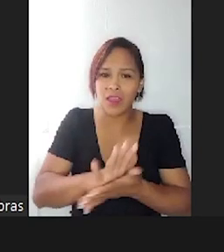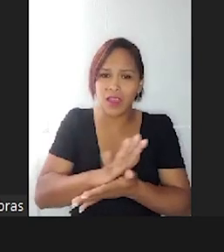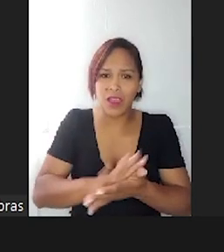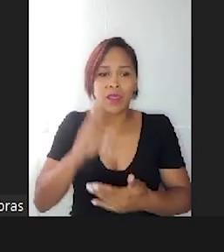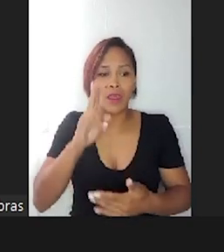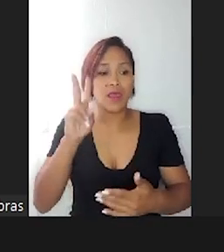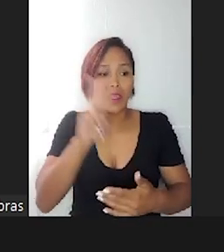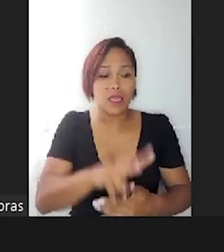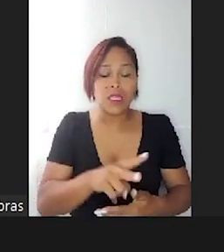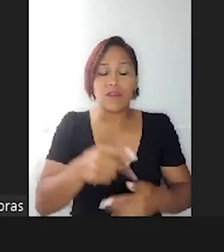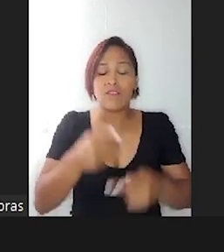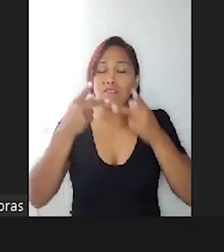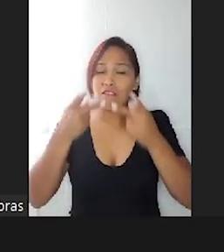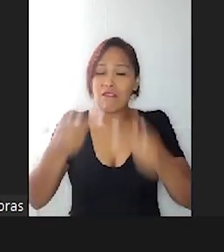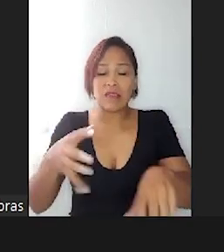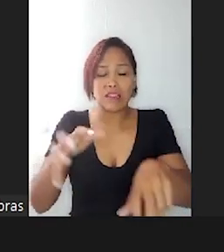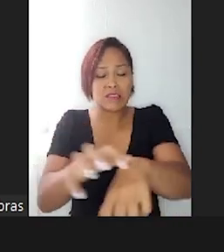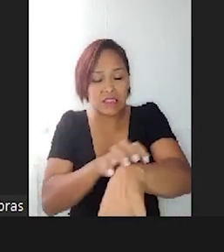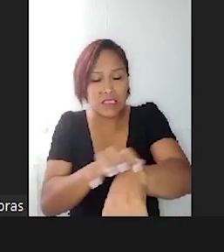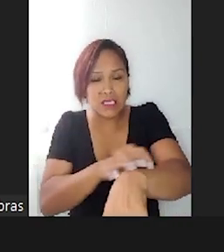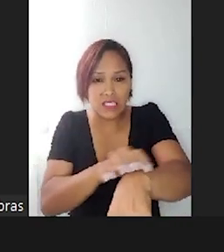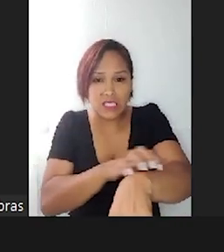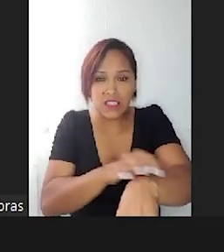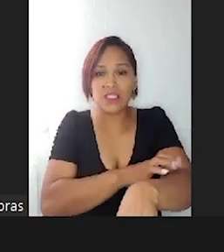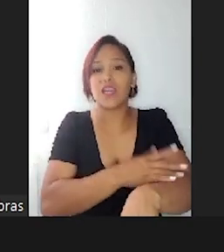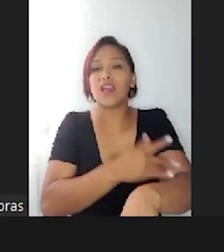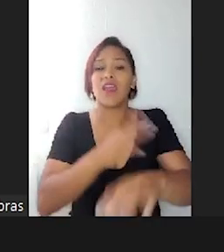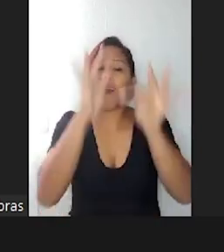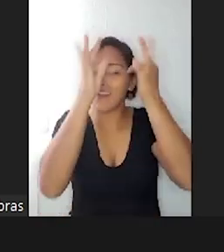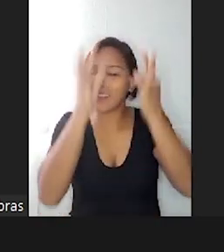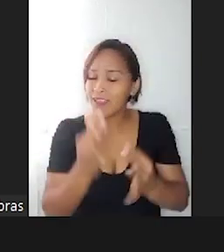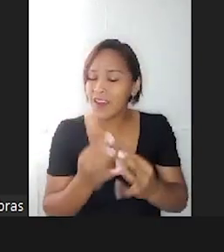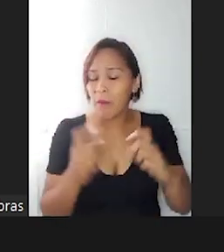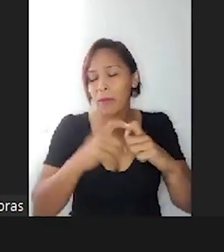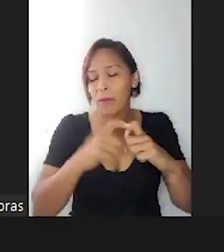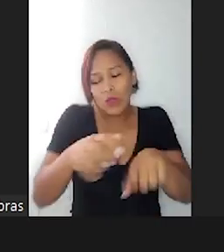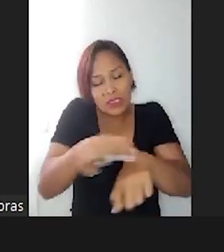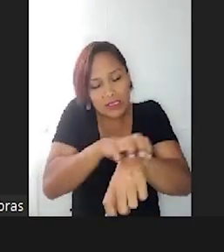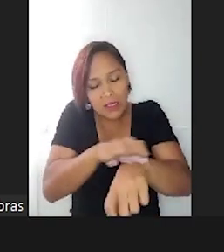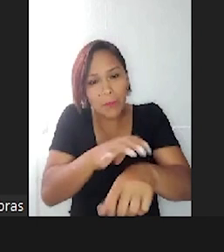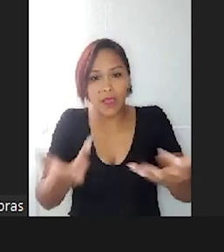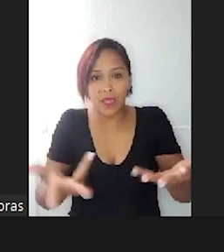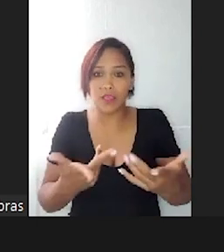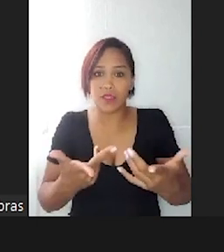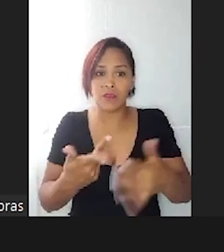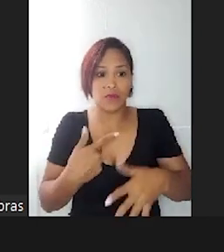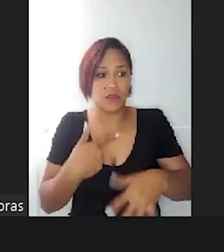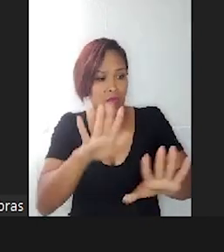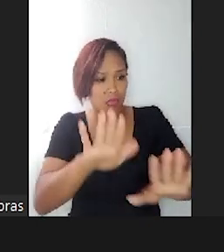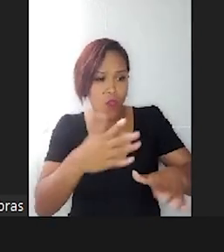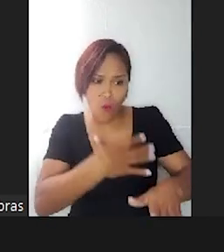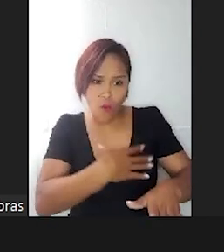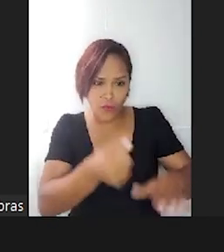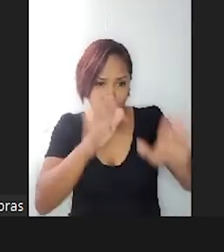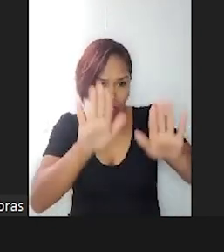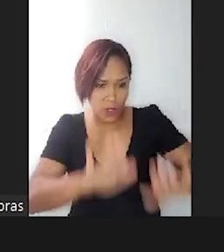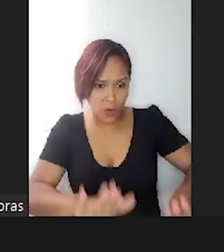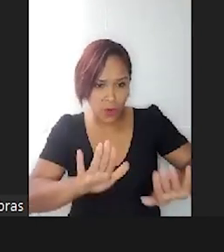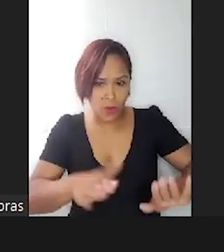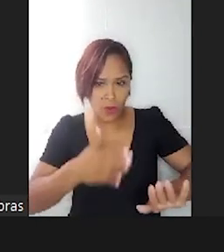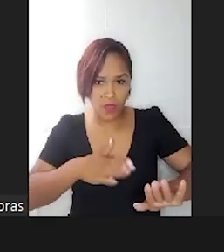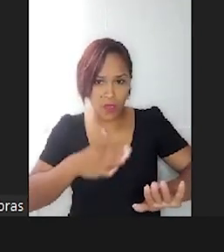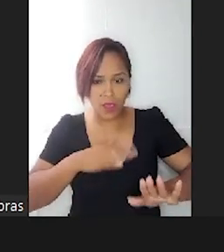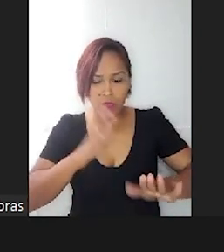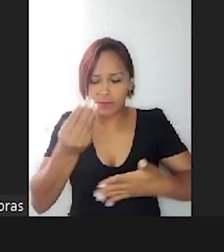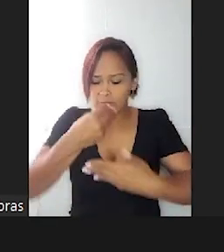mim, me arranhava, arranhava a terapeuta. Filho, aí a gente tem que olhar para dentro de nós.